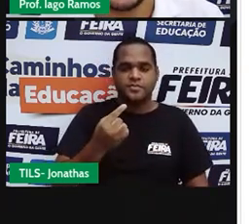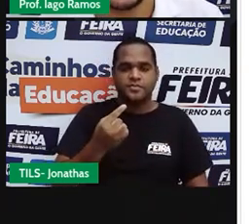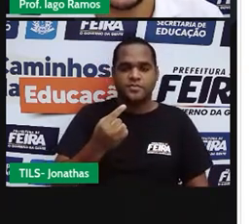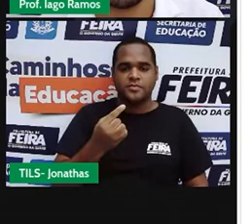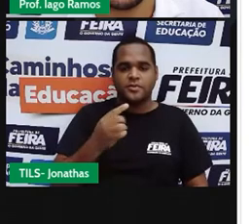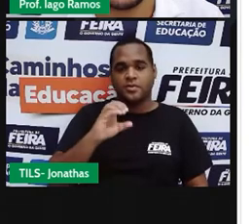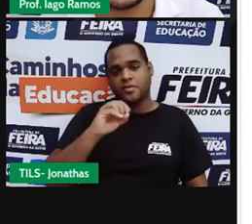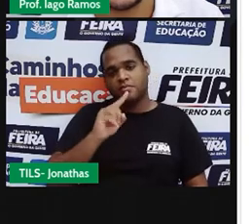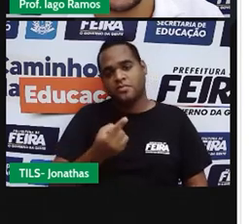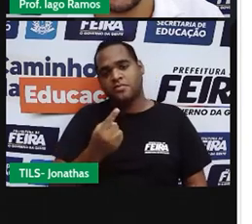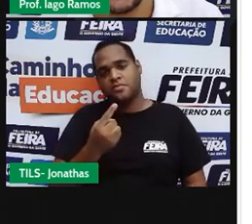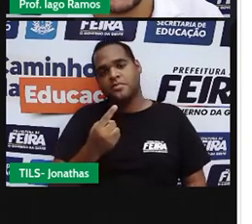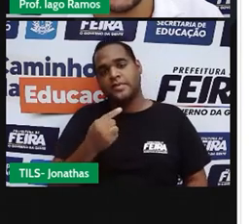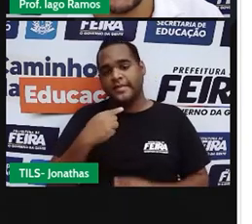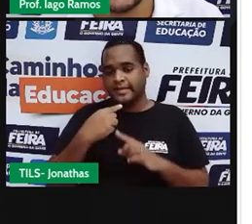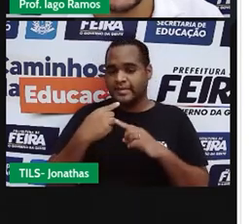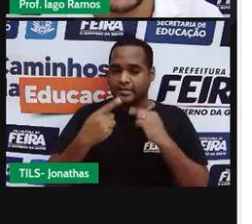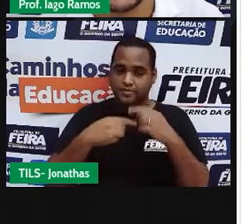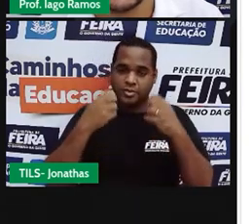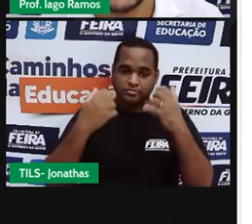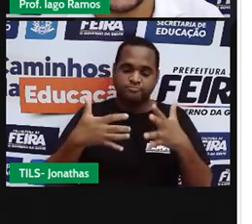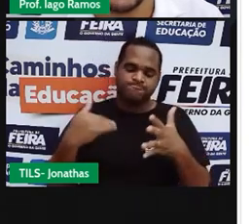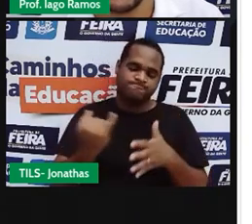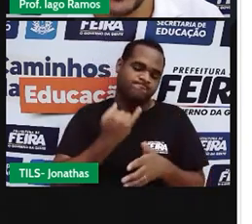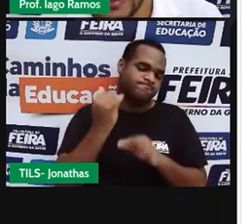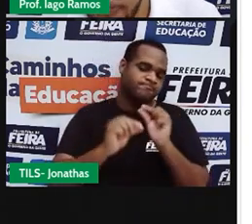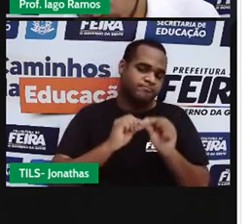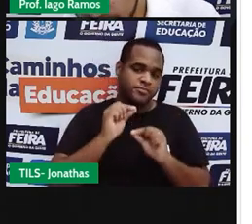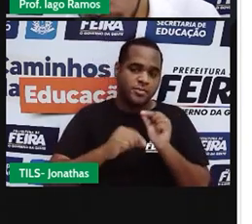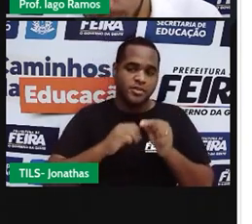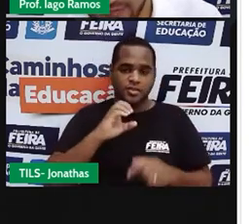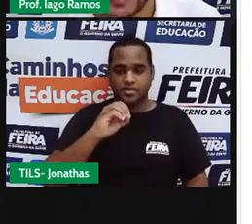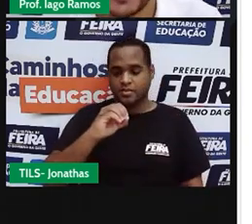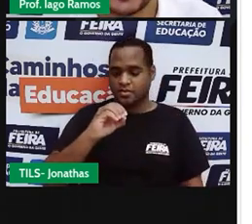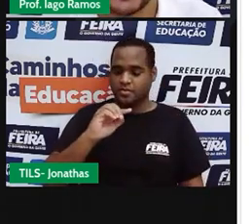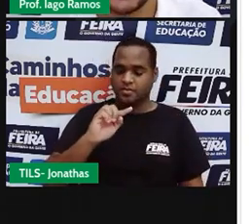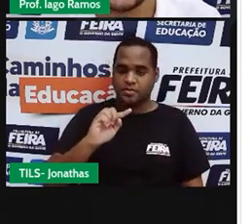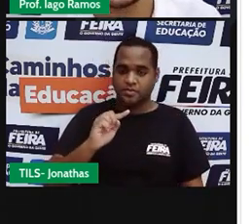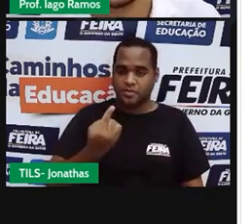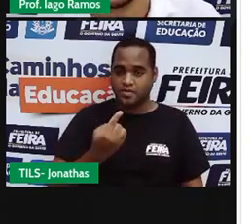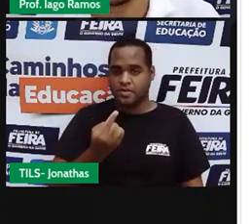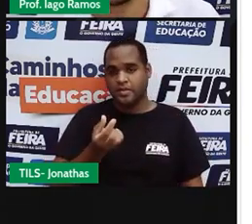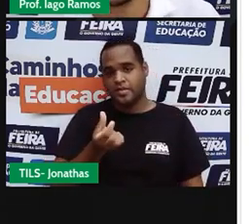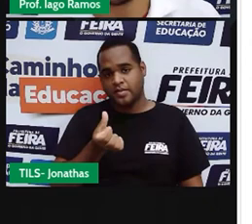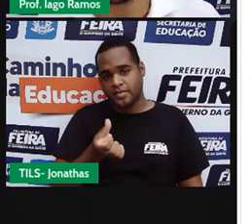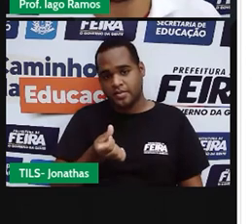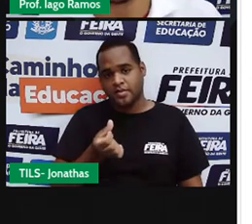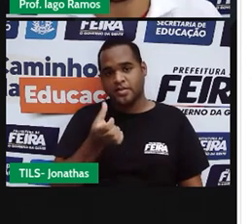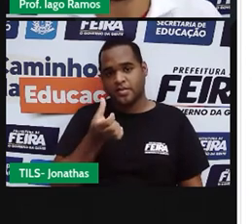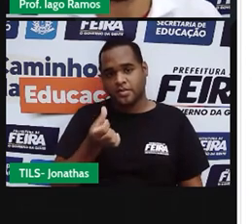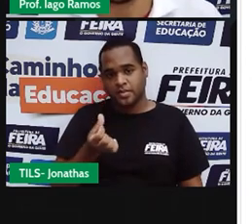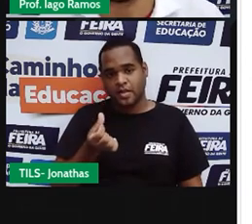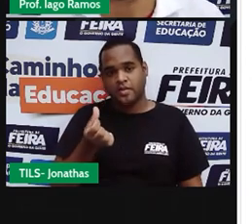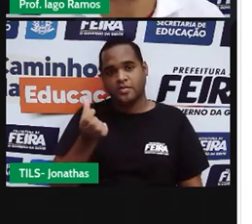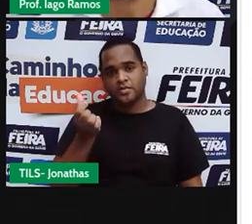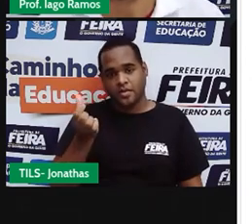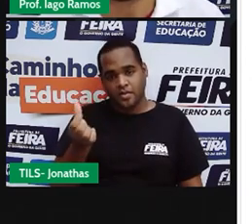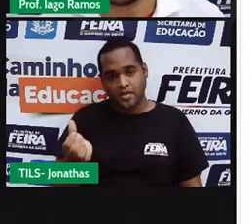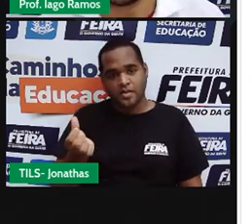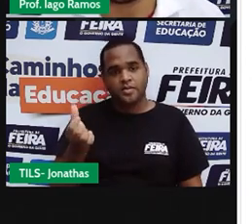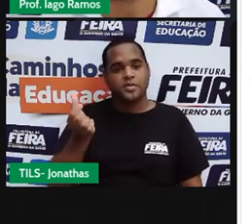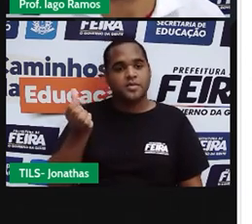e depois começa uma coisa interessante depois dessa vírgula vai aparecer seis seis seis